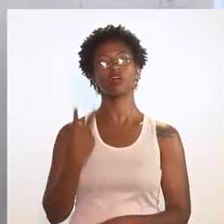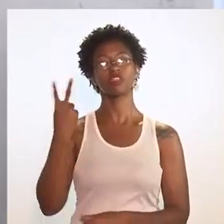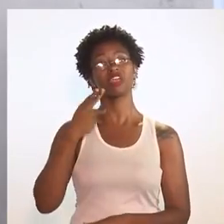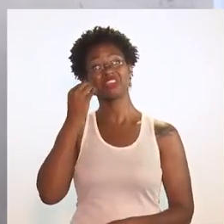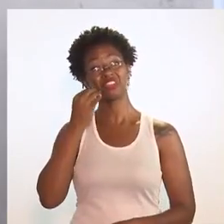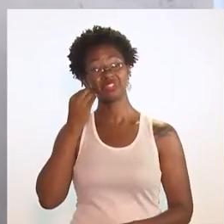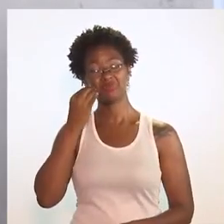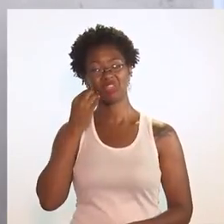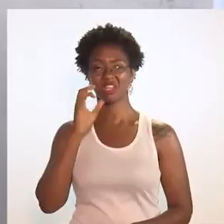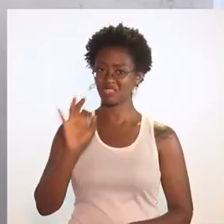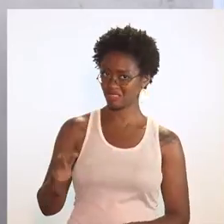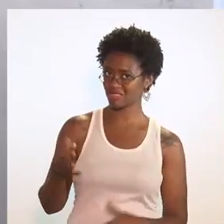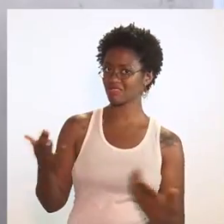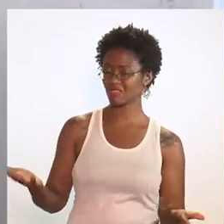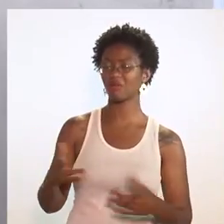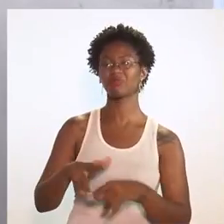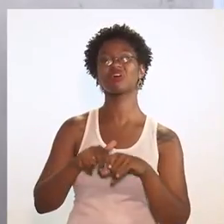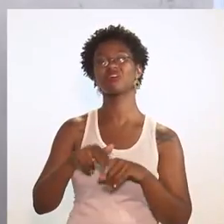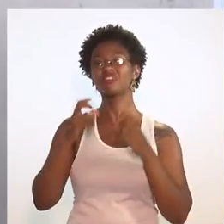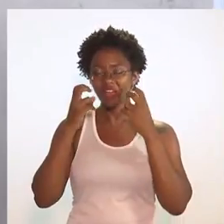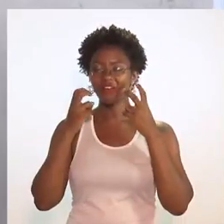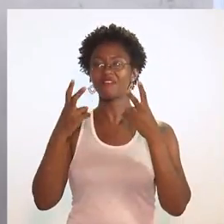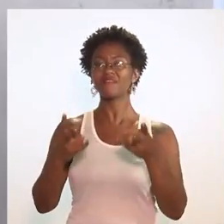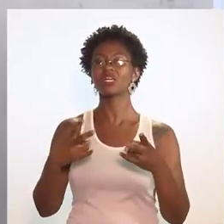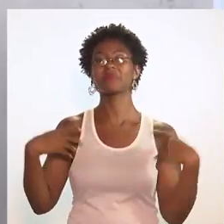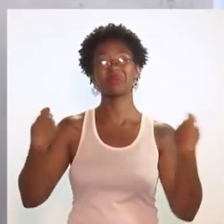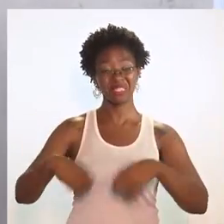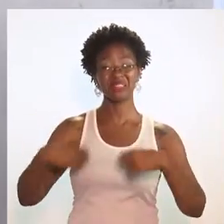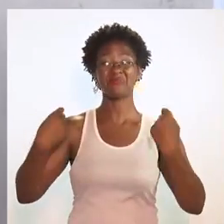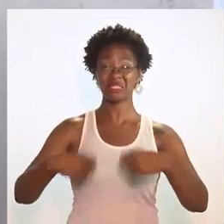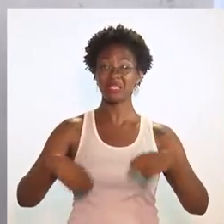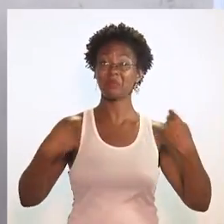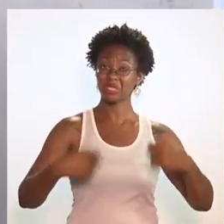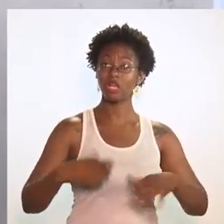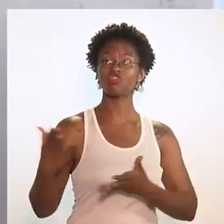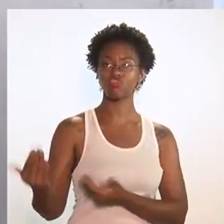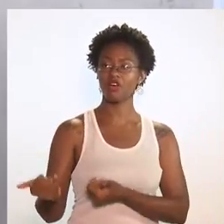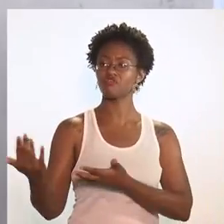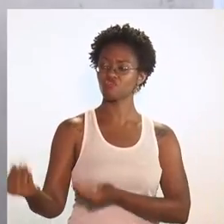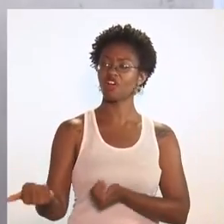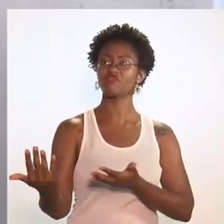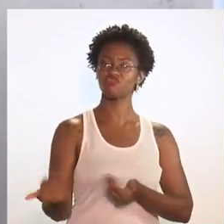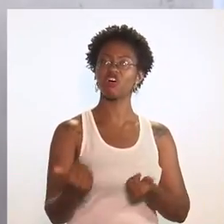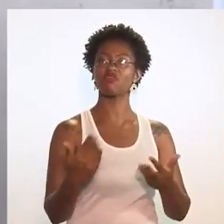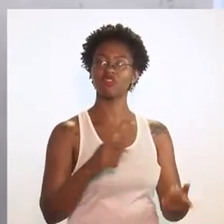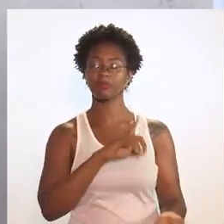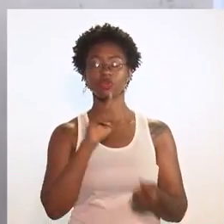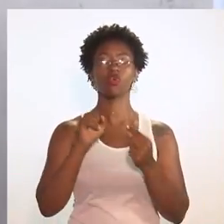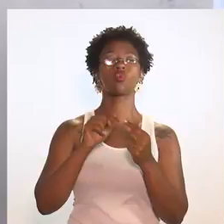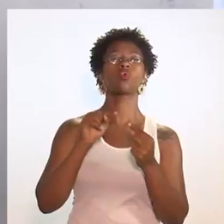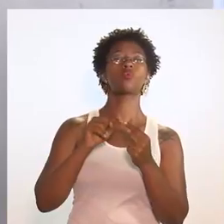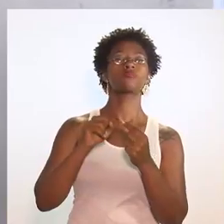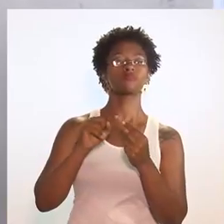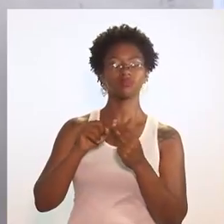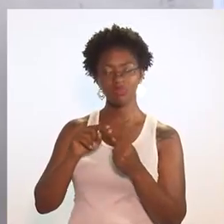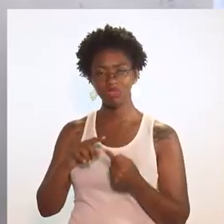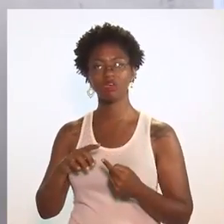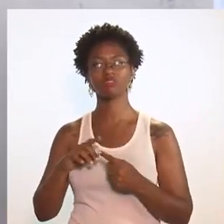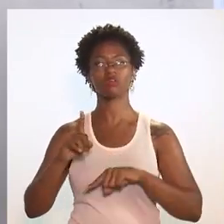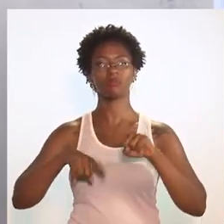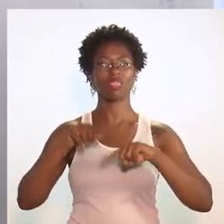da experiência, né? Que a gente vê um mercado de trabalho muito demandante de jovens, jovens mais linkados